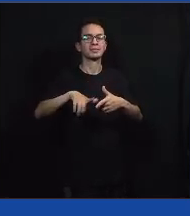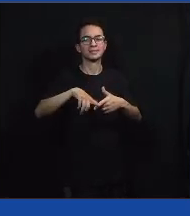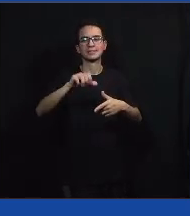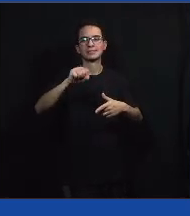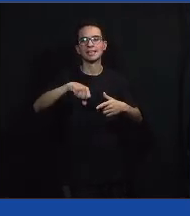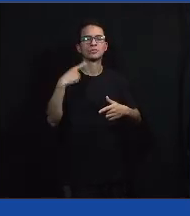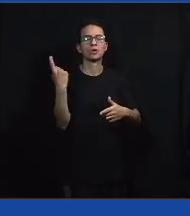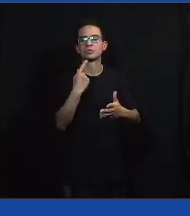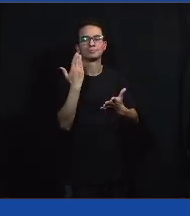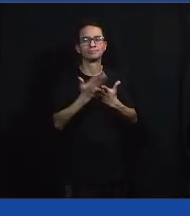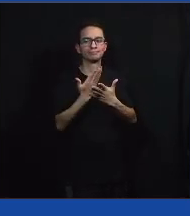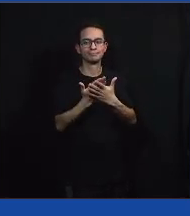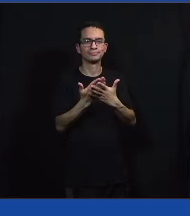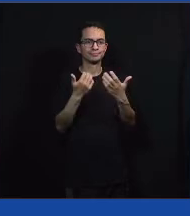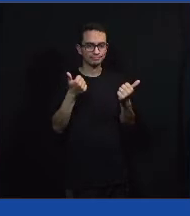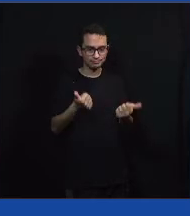lidar.